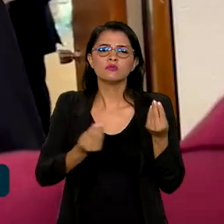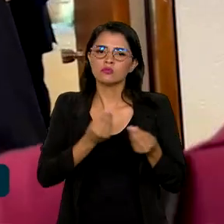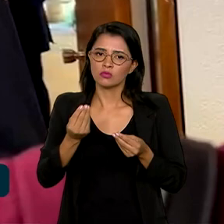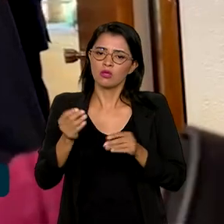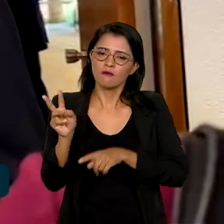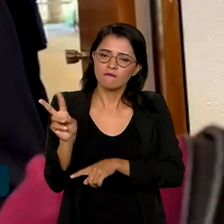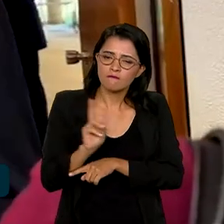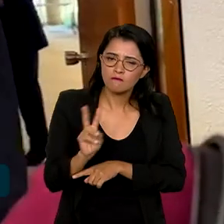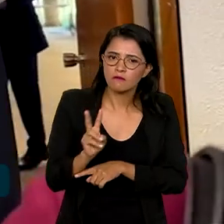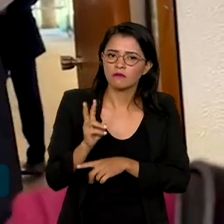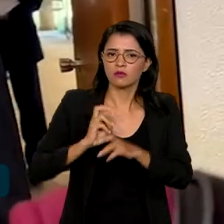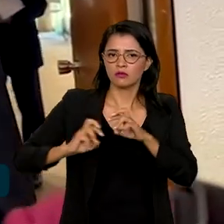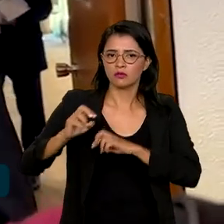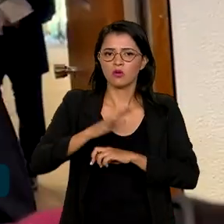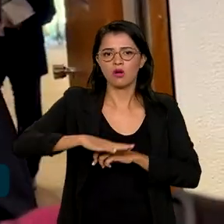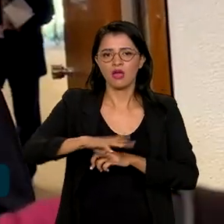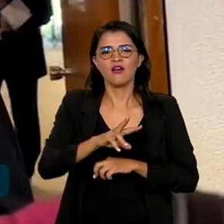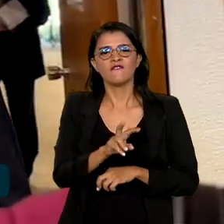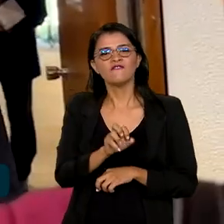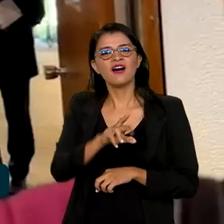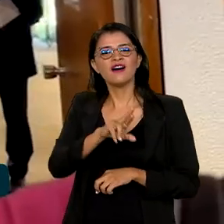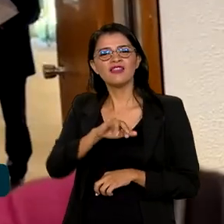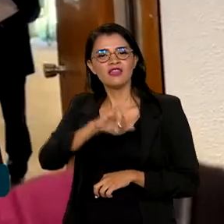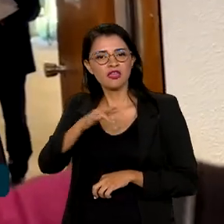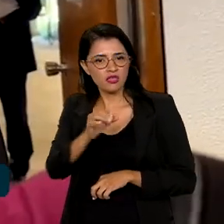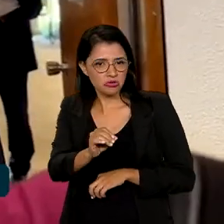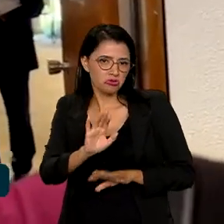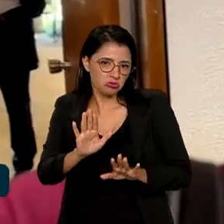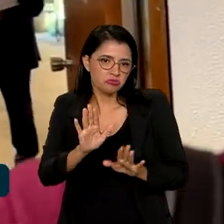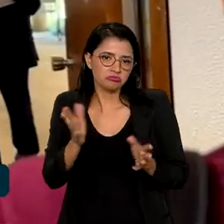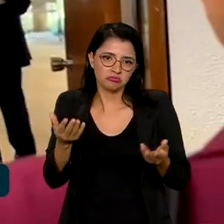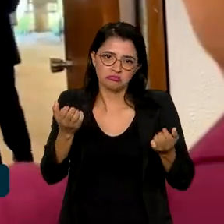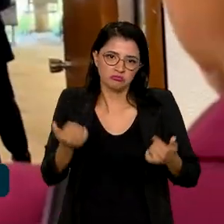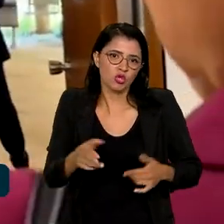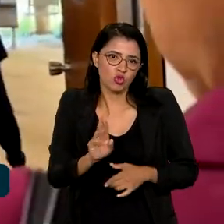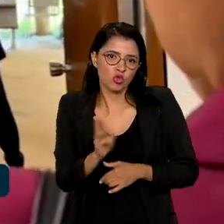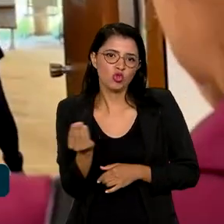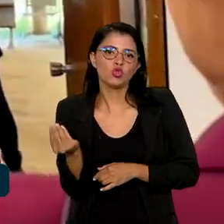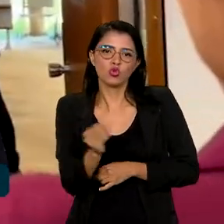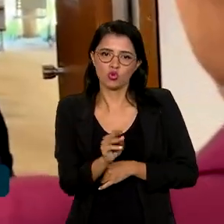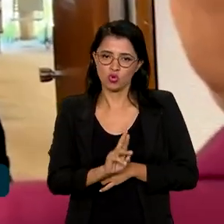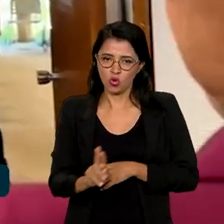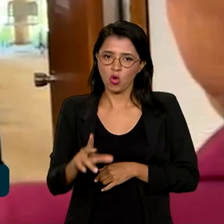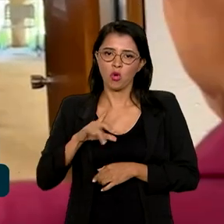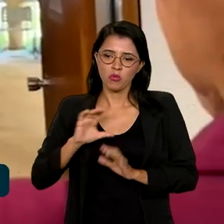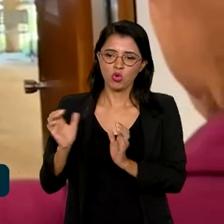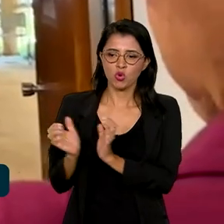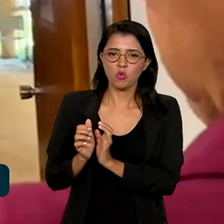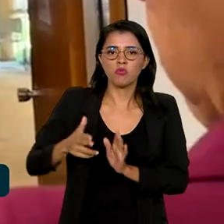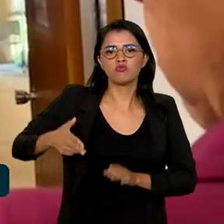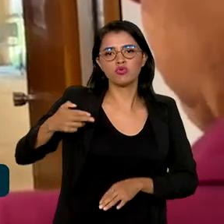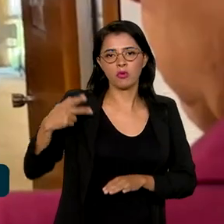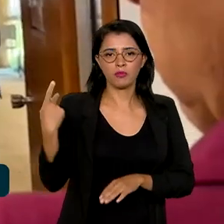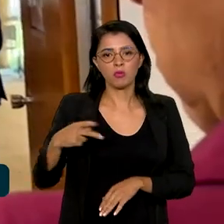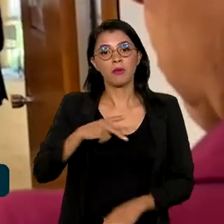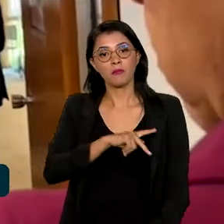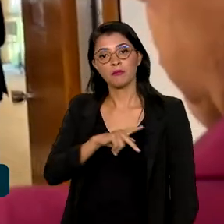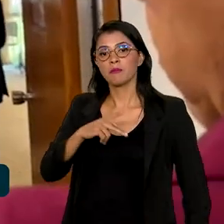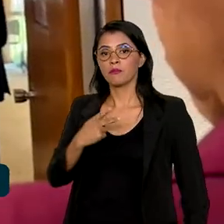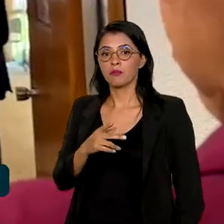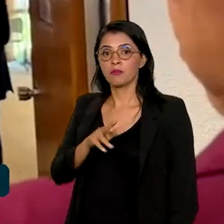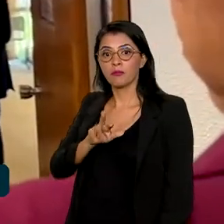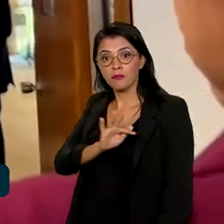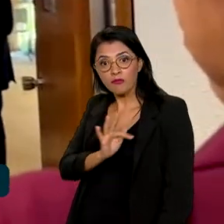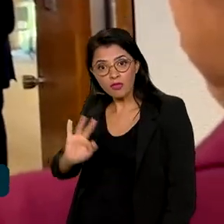fiscalização no varejo, chamemos assim, abrangendo a comercialização, clube de tiro, etc., vai para a Polícia Federal. O